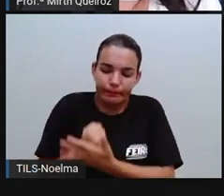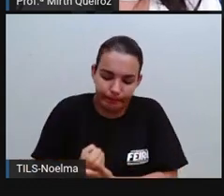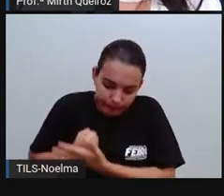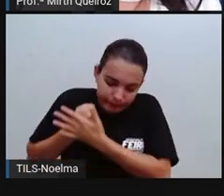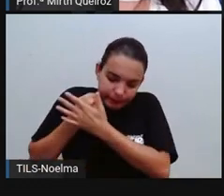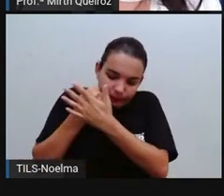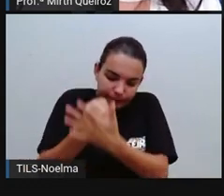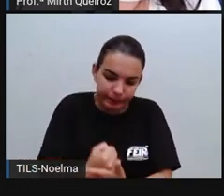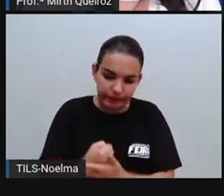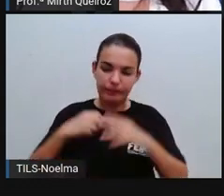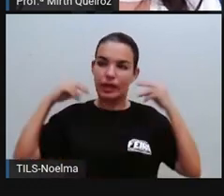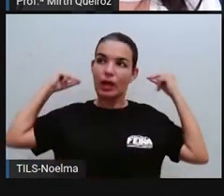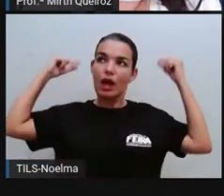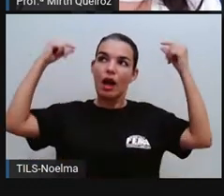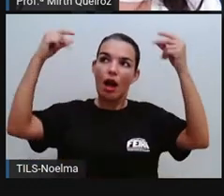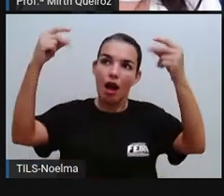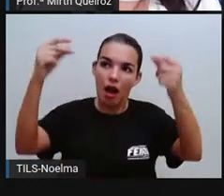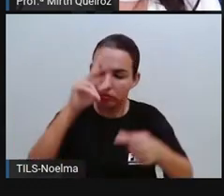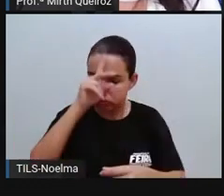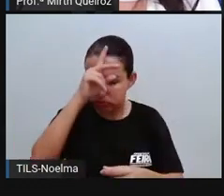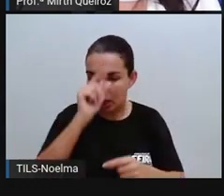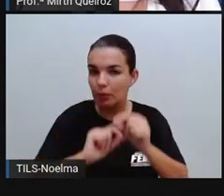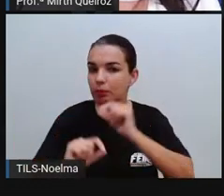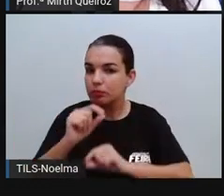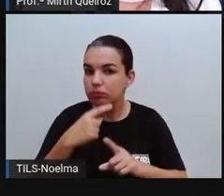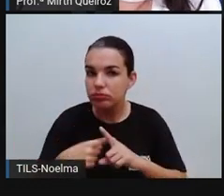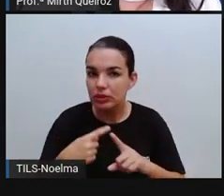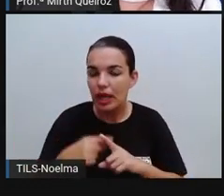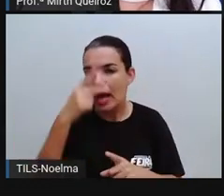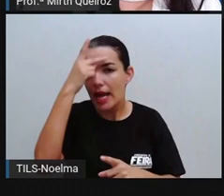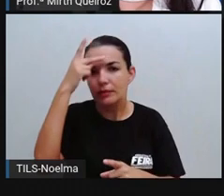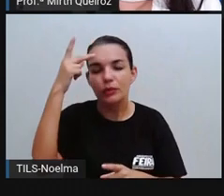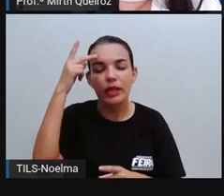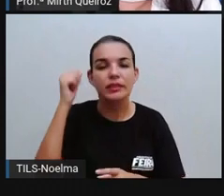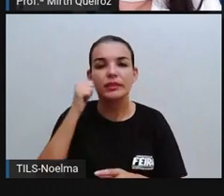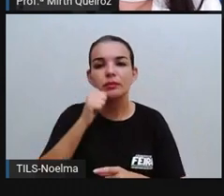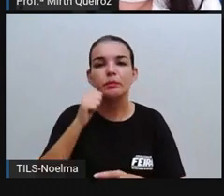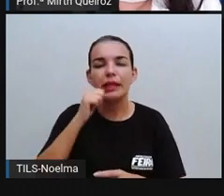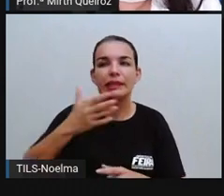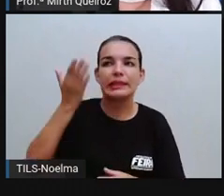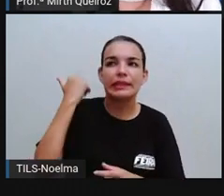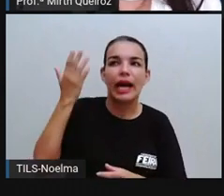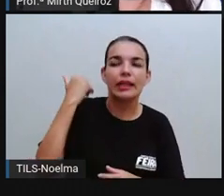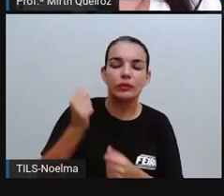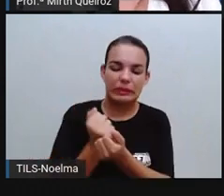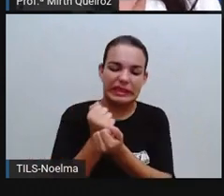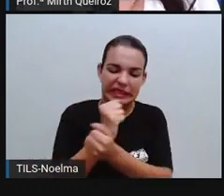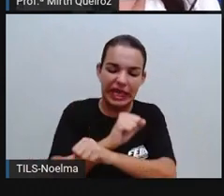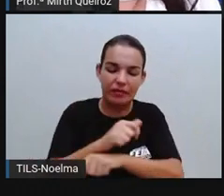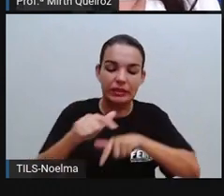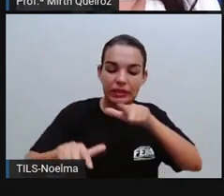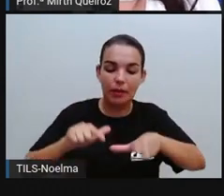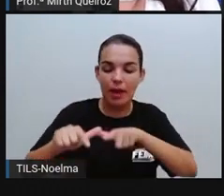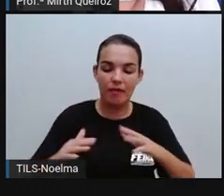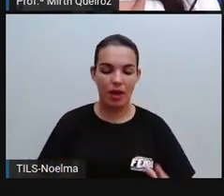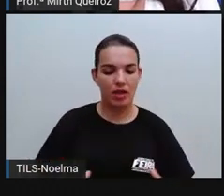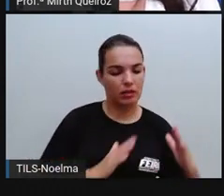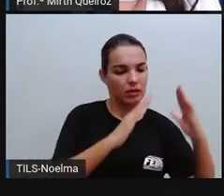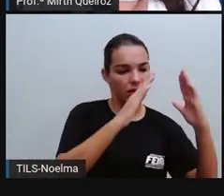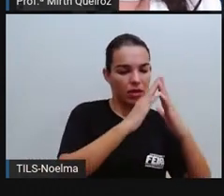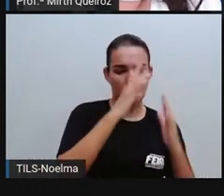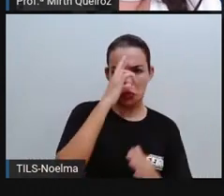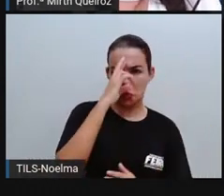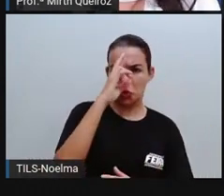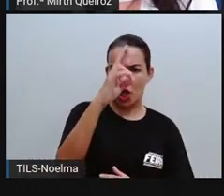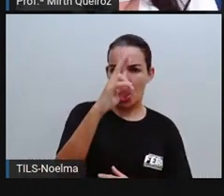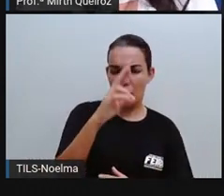doméstica eram as mulheres negras escravizadas que trabalhavam dentro das casas das famílias brancas e por serem consideradas aí